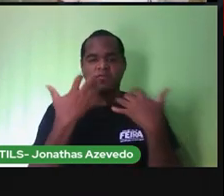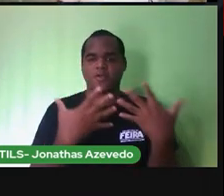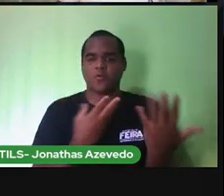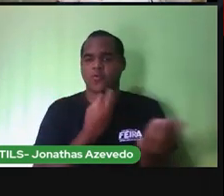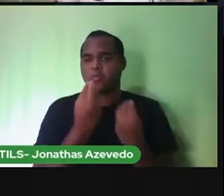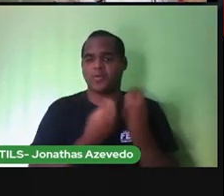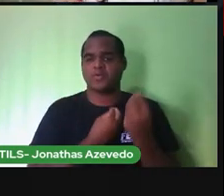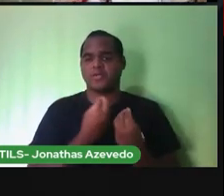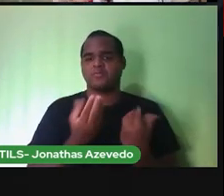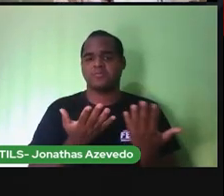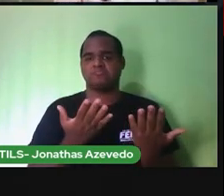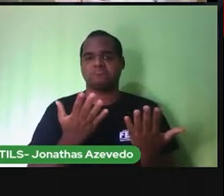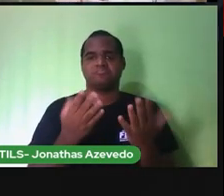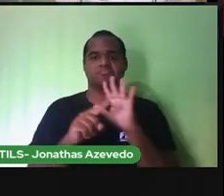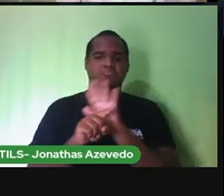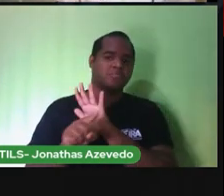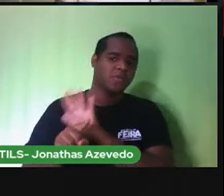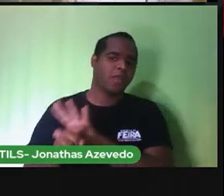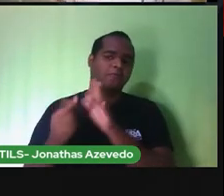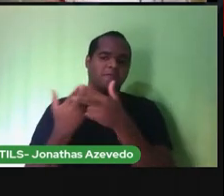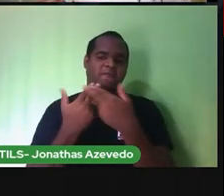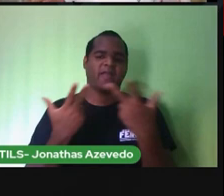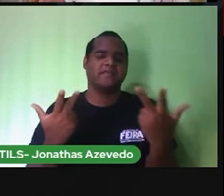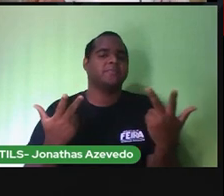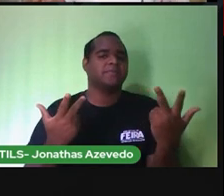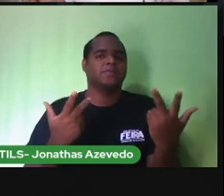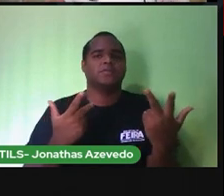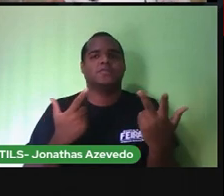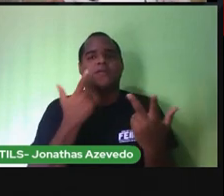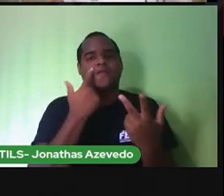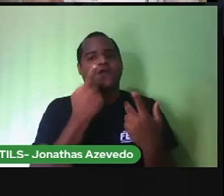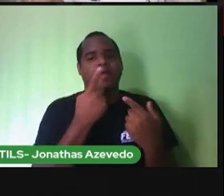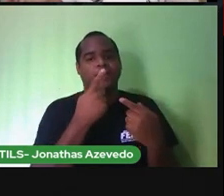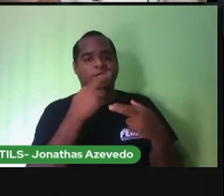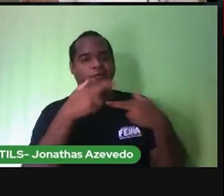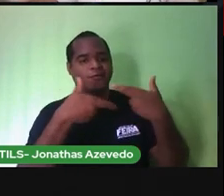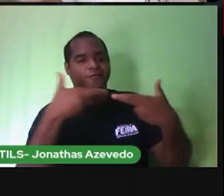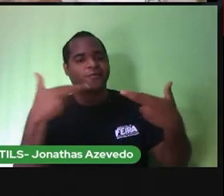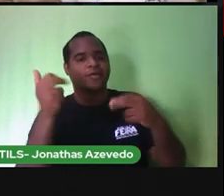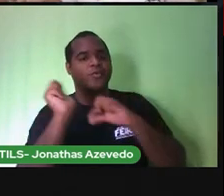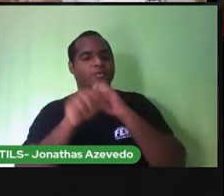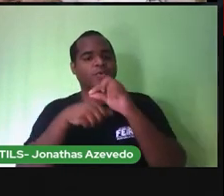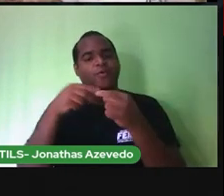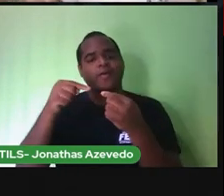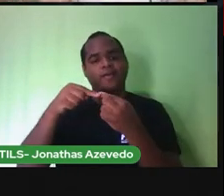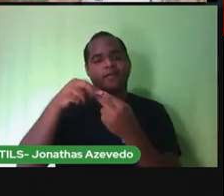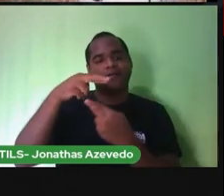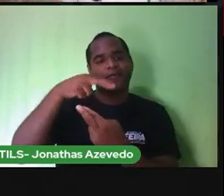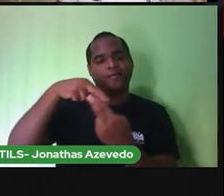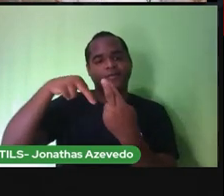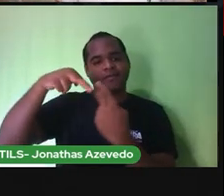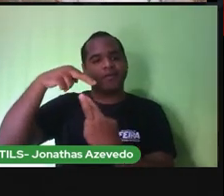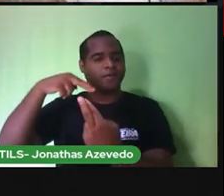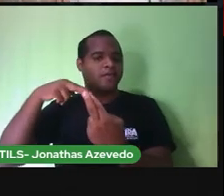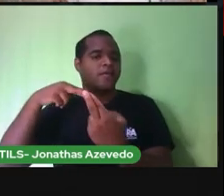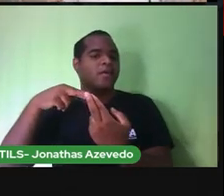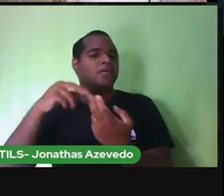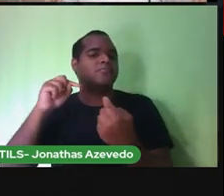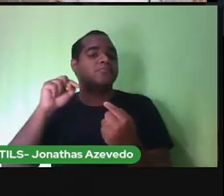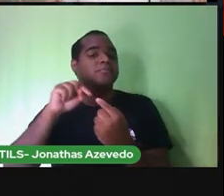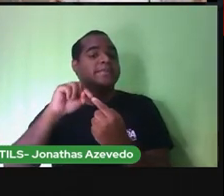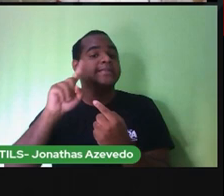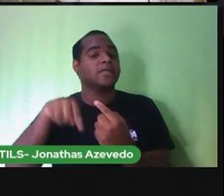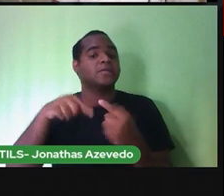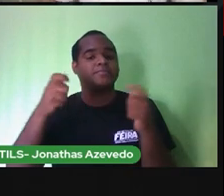urbano a reciclagem a seleção do lixo é importante a gente